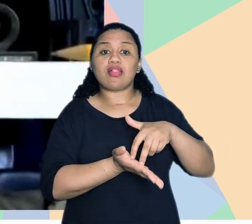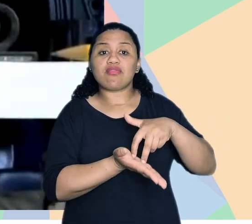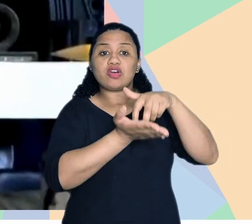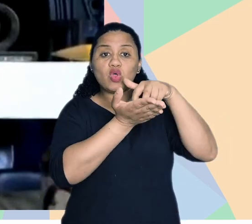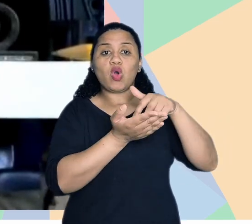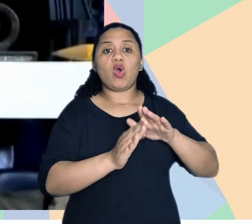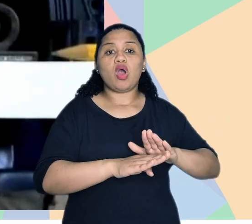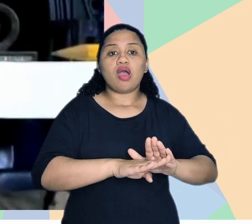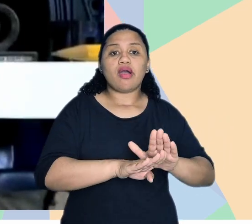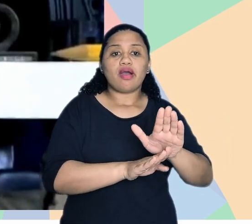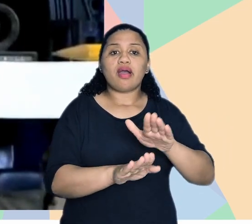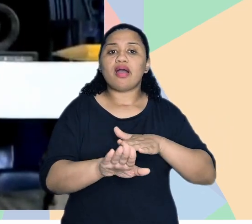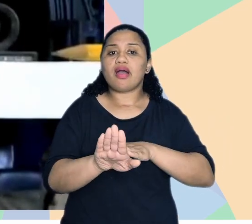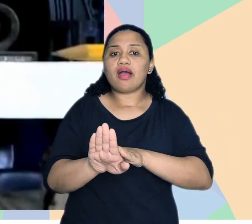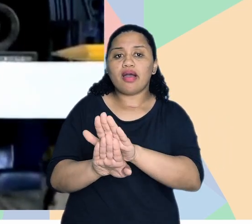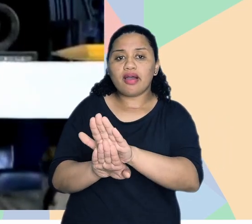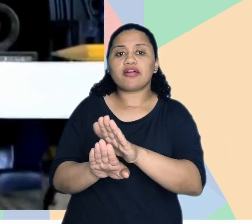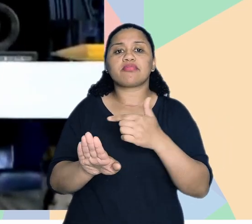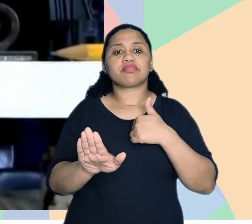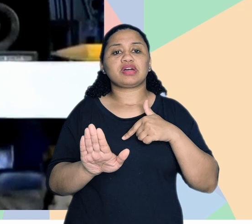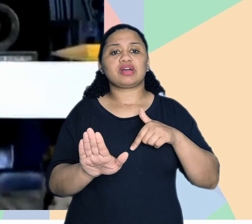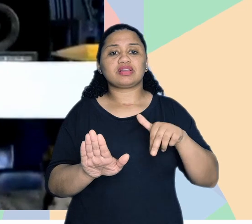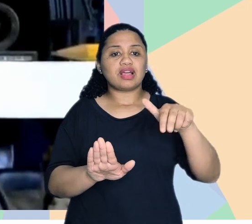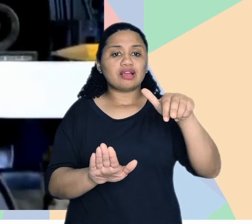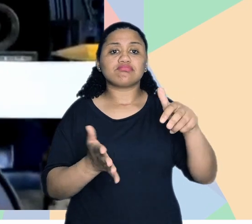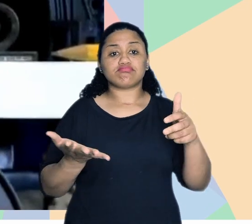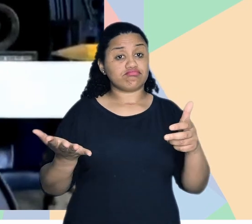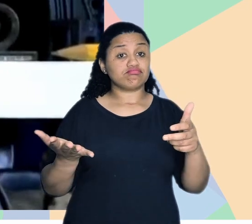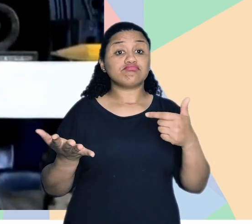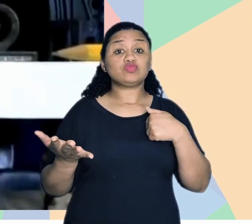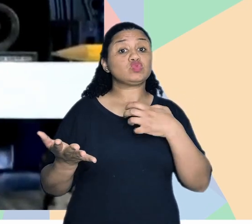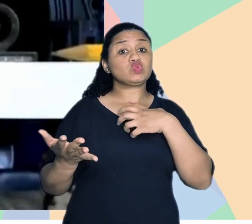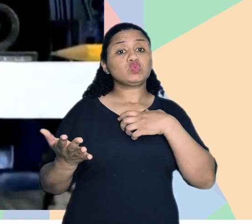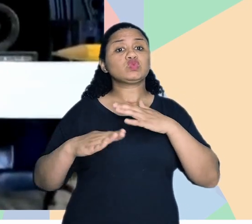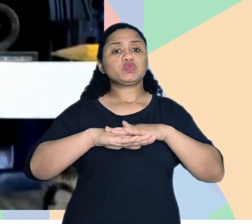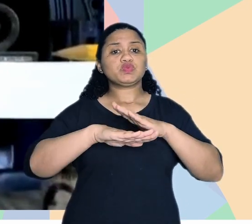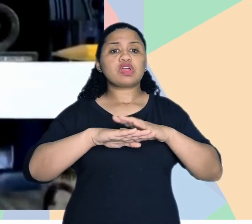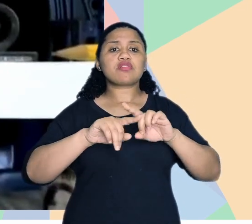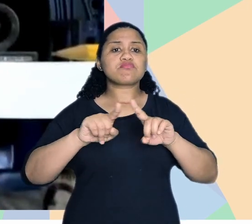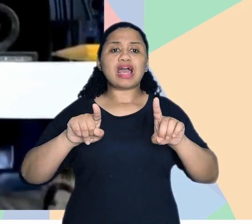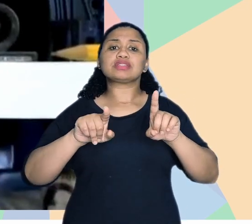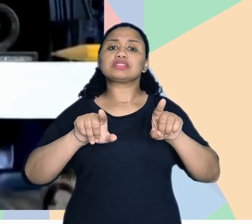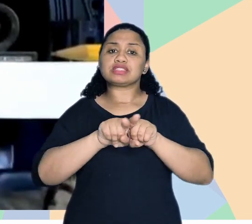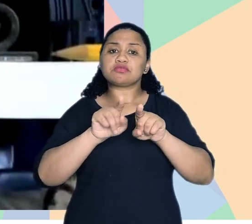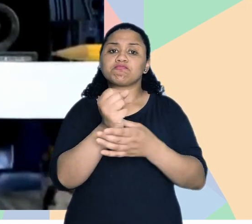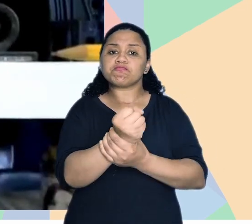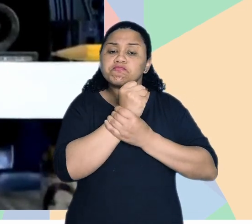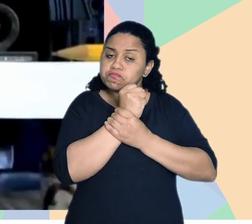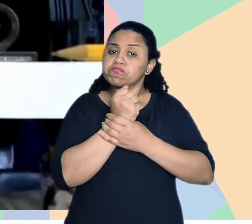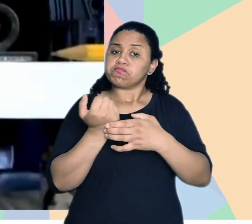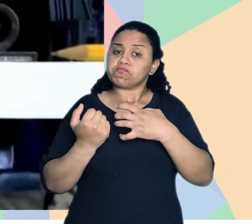rampas, né? Escadas, né? De forma independente. E daí, não só independente, mas também de forma segura,